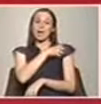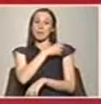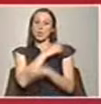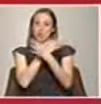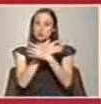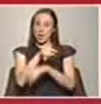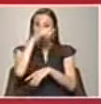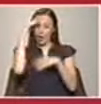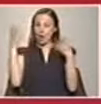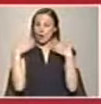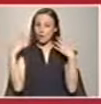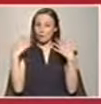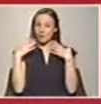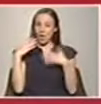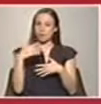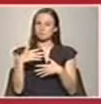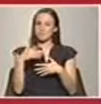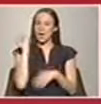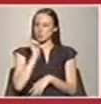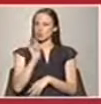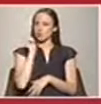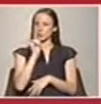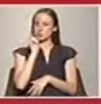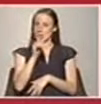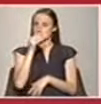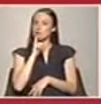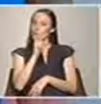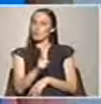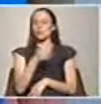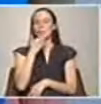são particularmente importantes estes alertas. Obrigada. Obrigada. Obrigada. Obrigada.